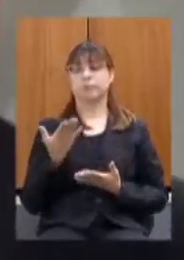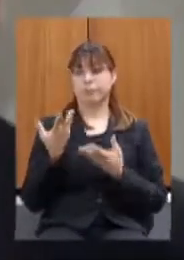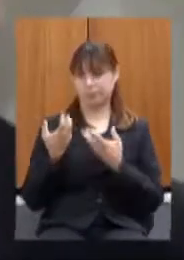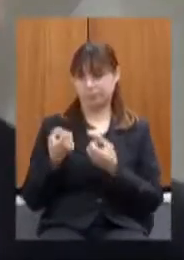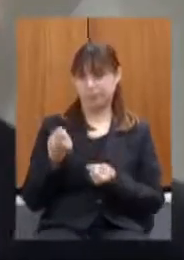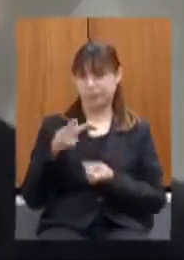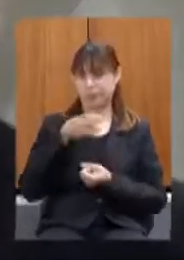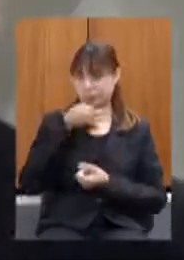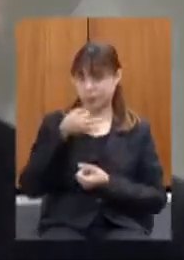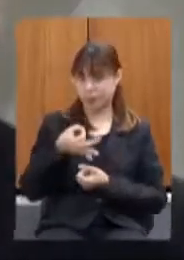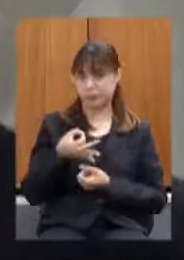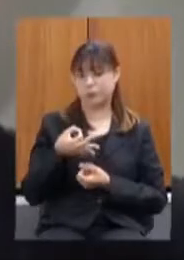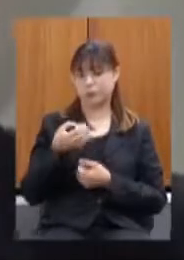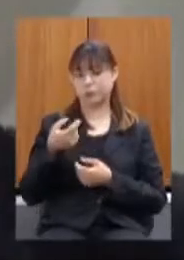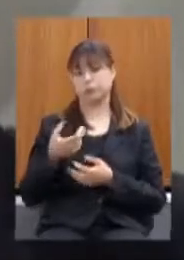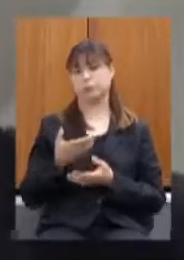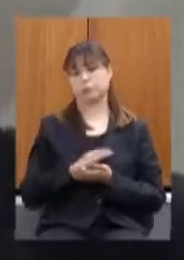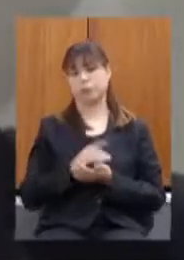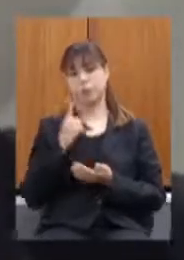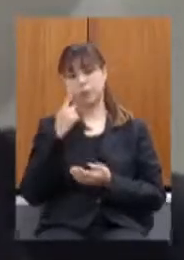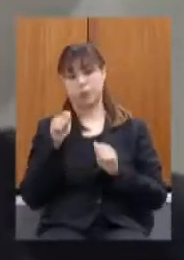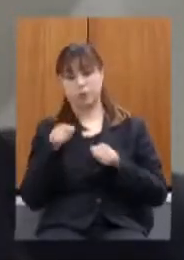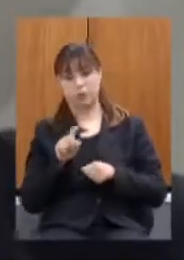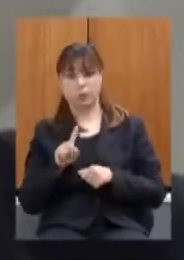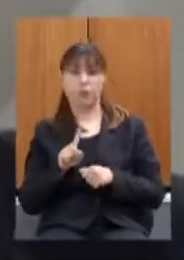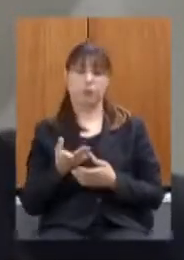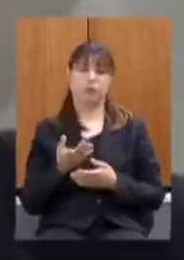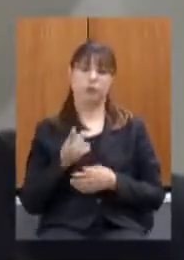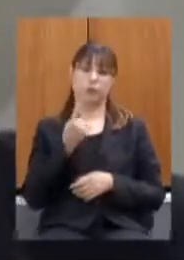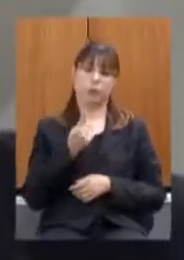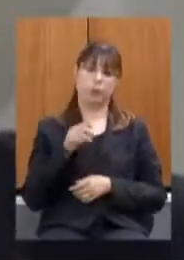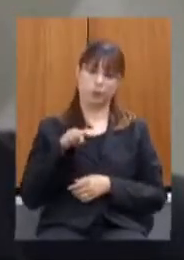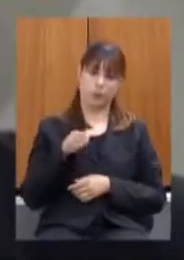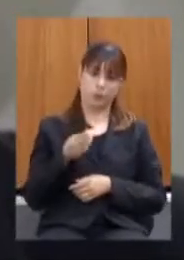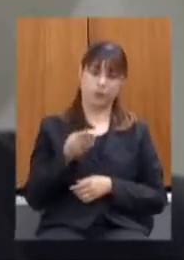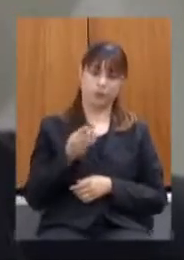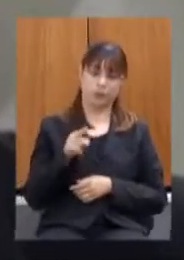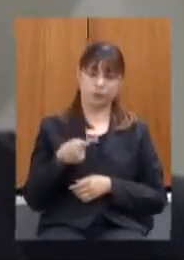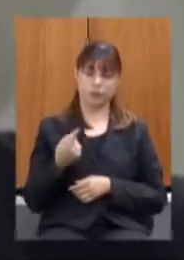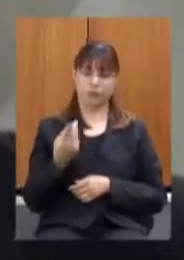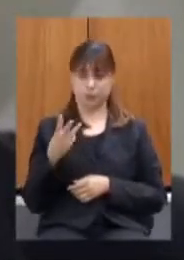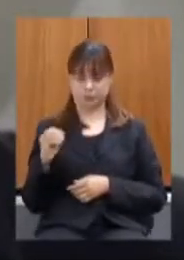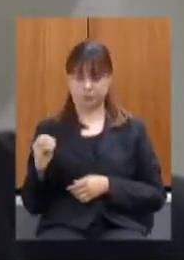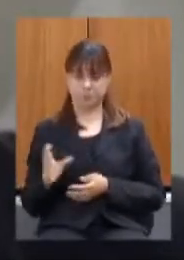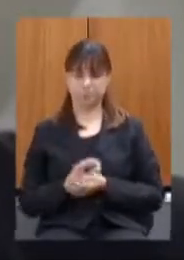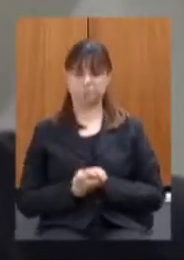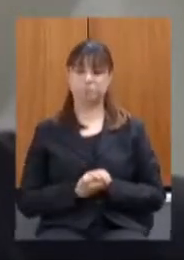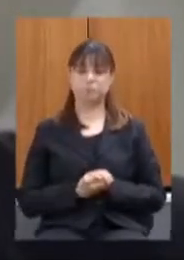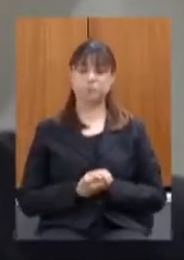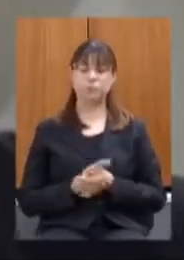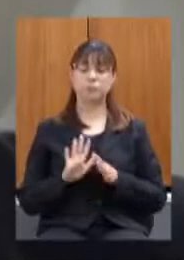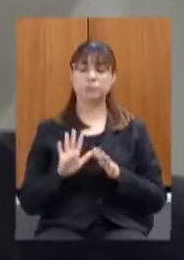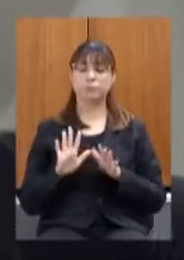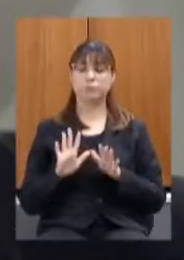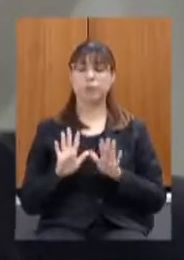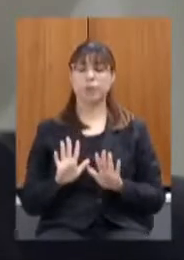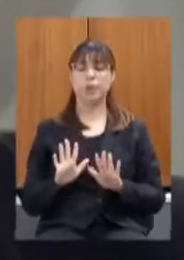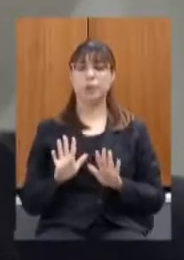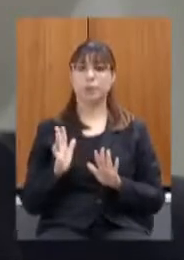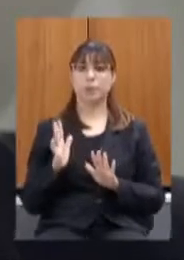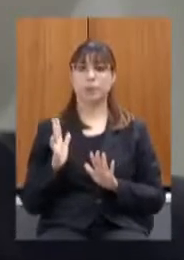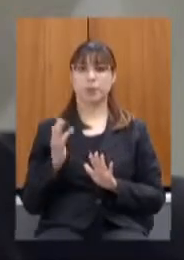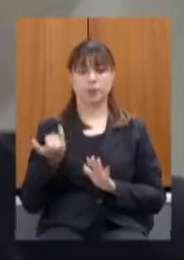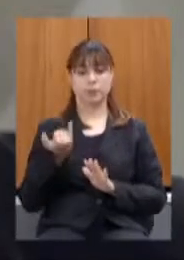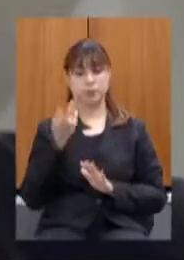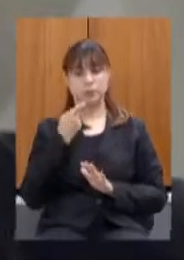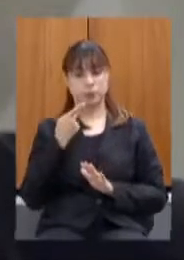acho que sobre a Vale é isso é só importante dizer deputado André